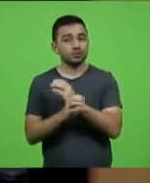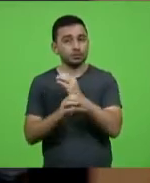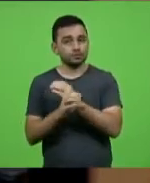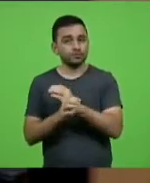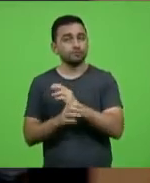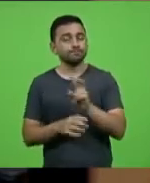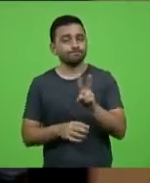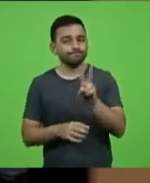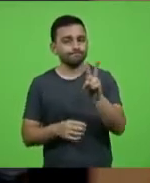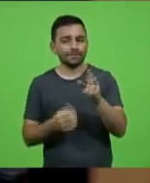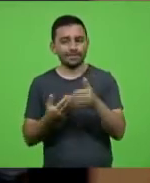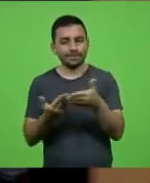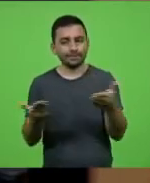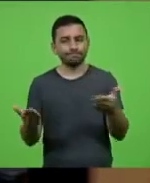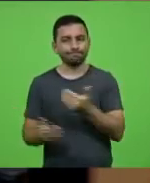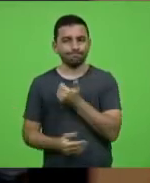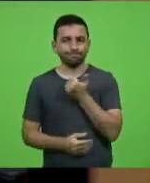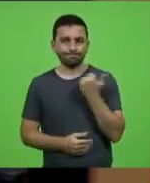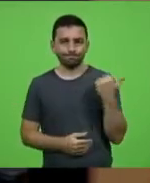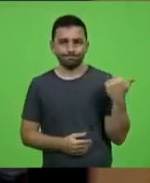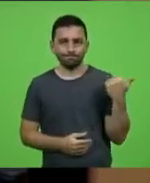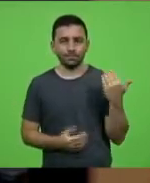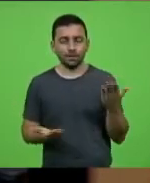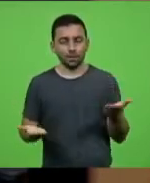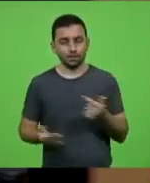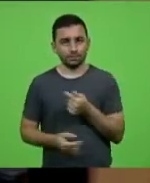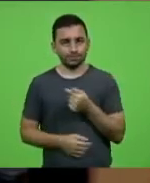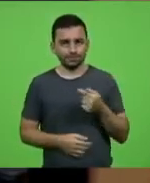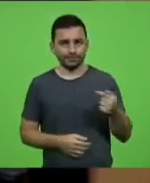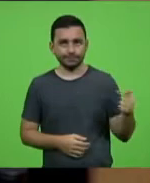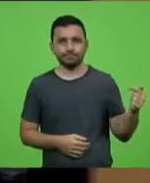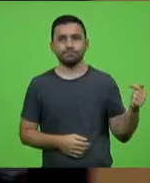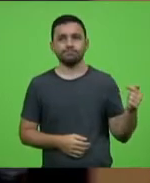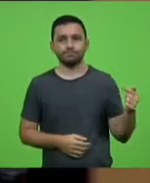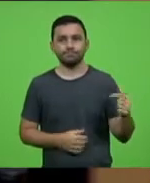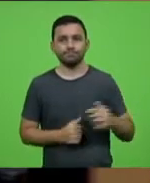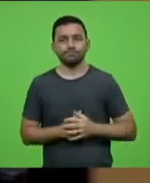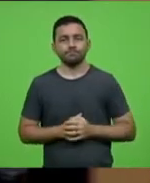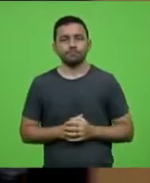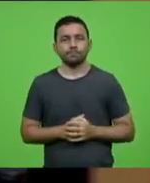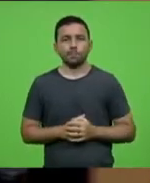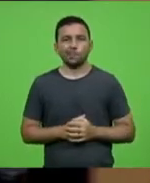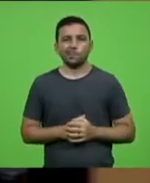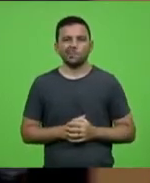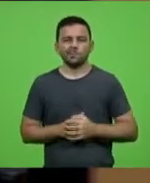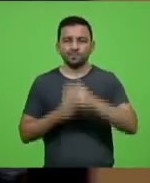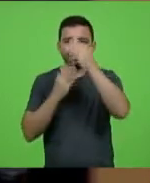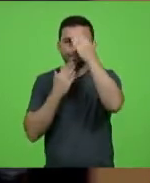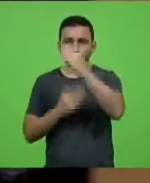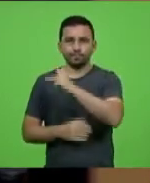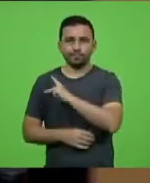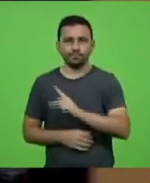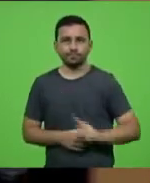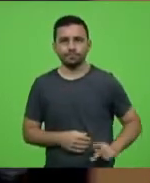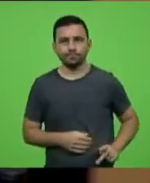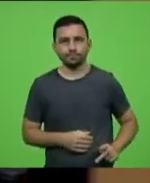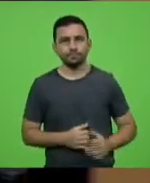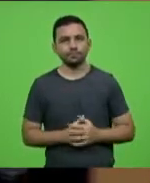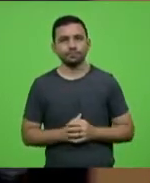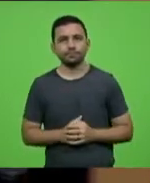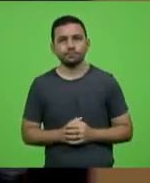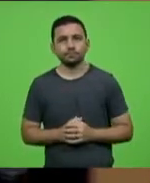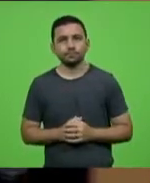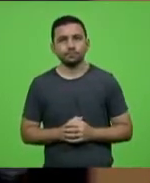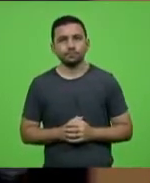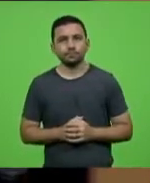semana perderam a vida para o Covid. Obrigado, senhor presidente. Não sei se alguém pediu a palavra.